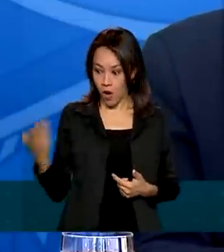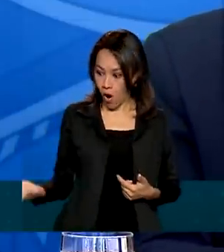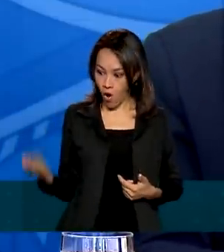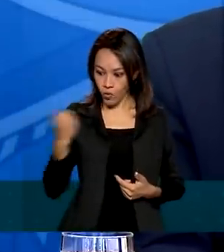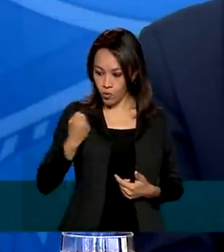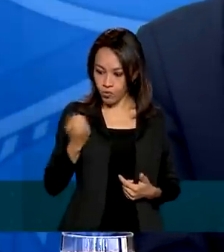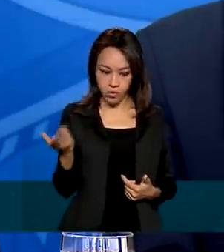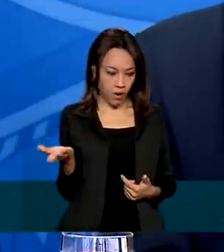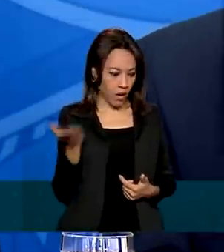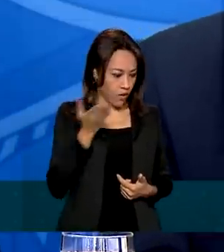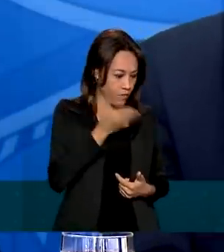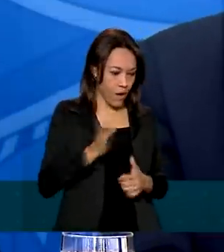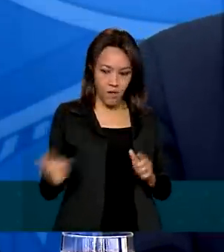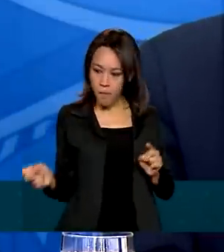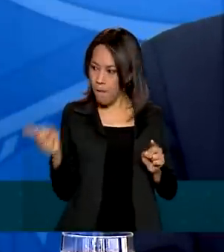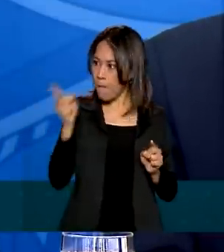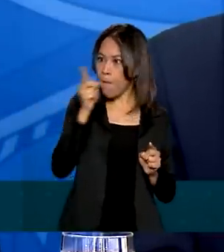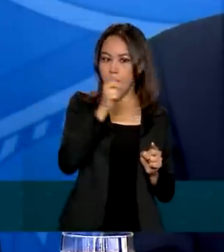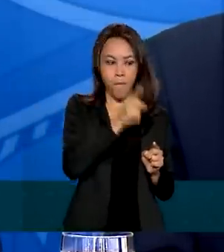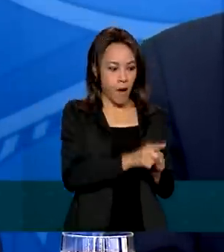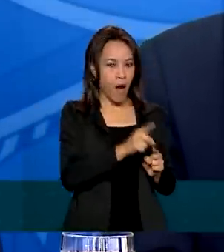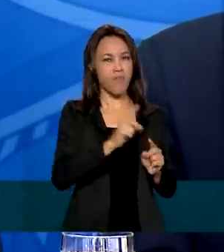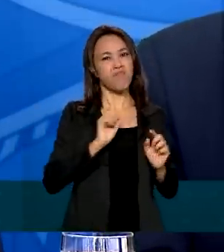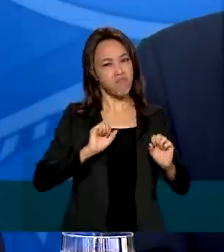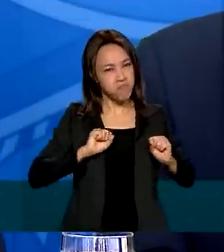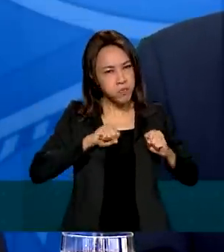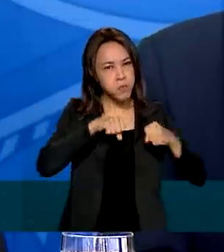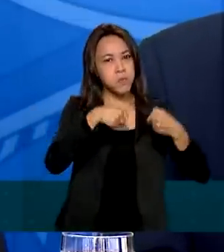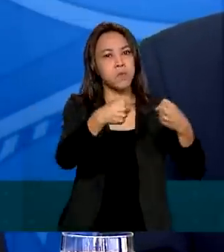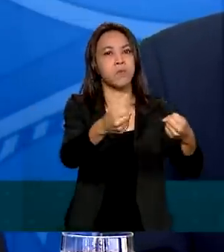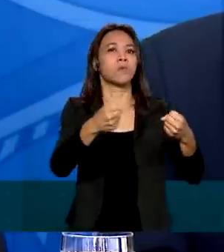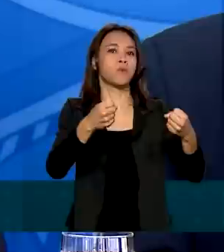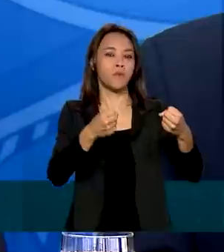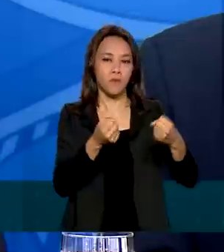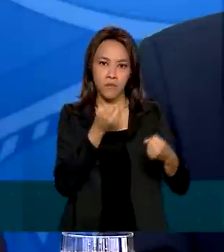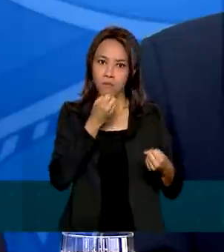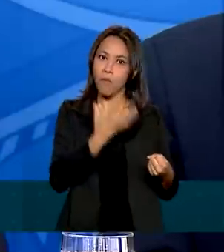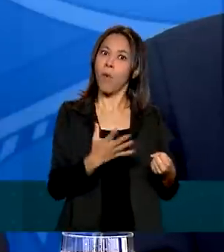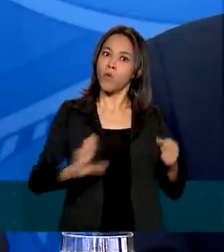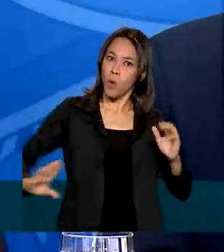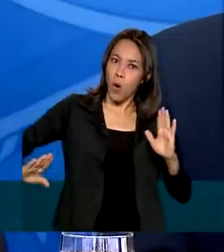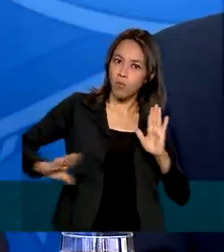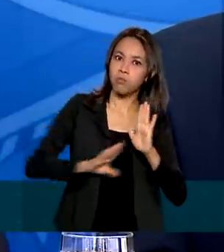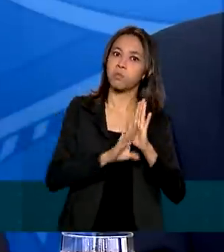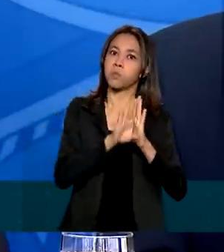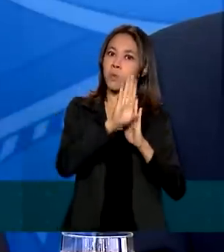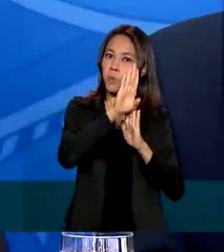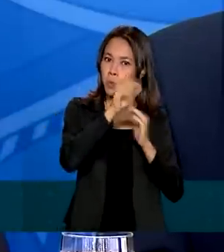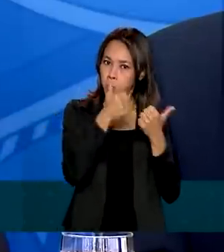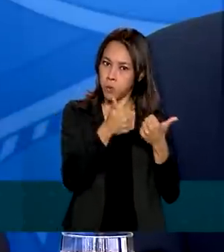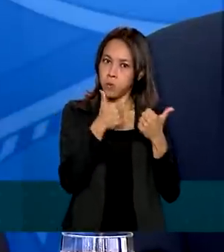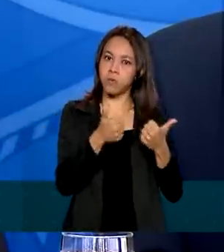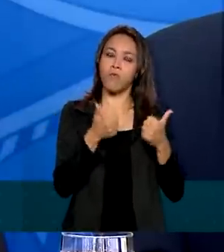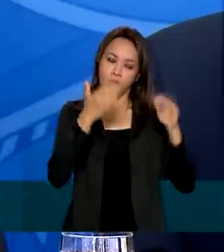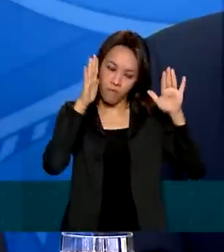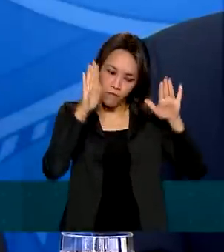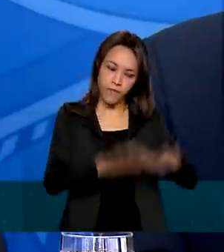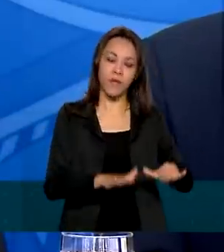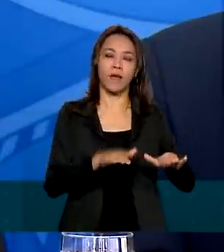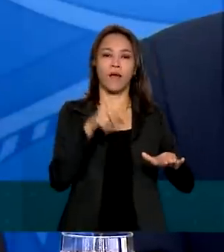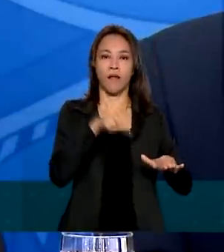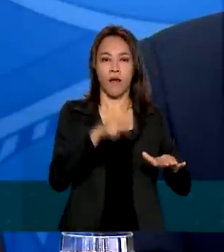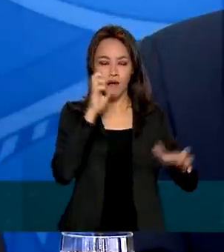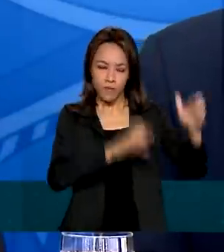eu disse da última vez que subiríamos com força total para a região norte, subimos, estamos lá, ficaremos lá,